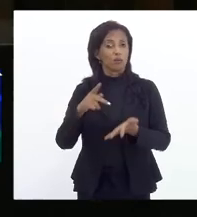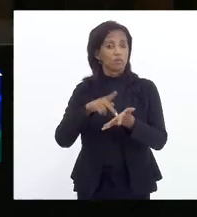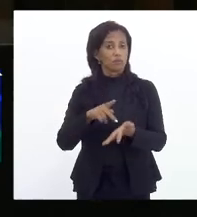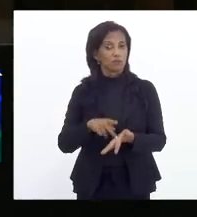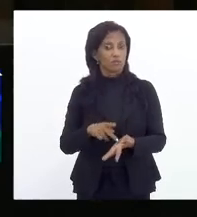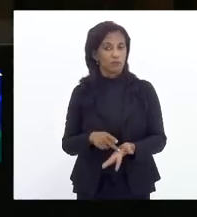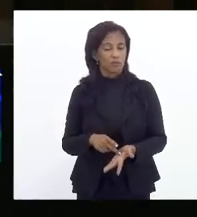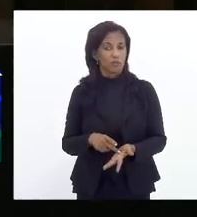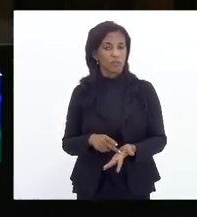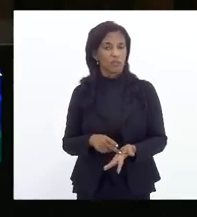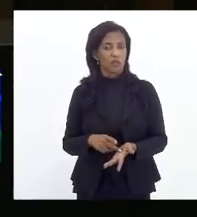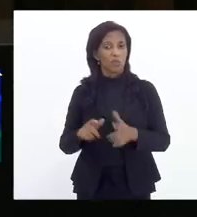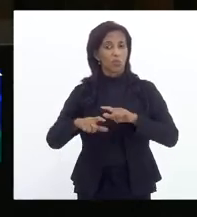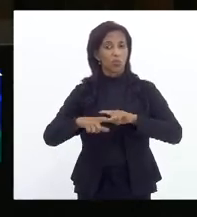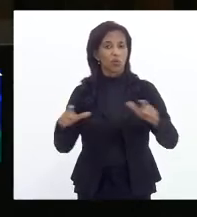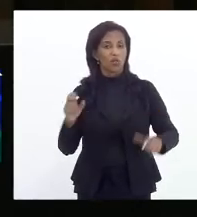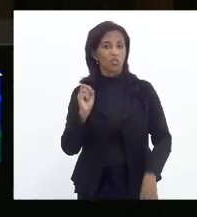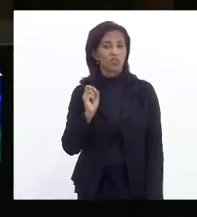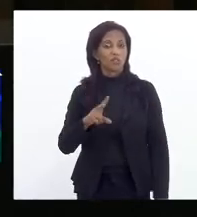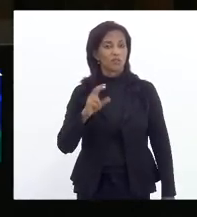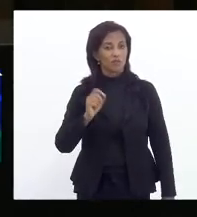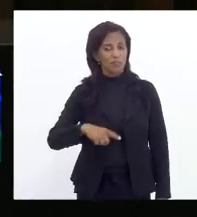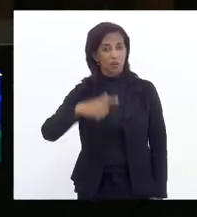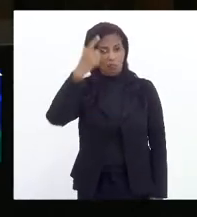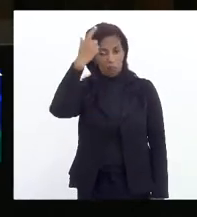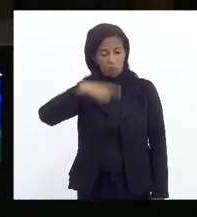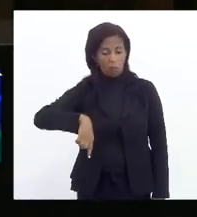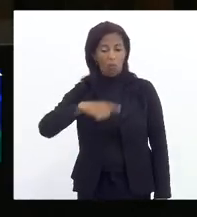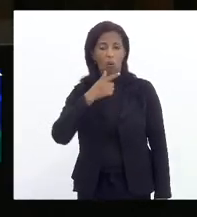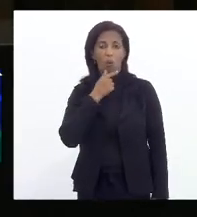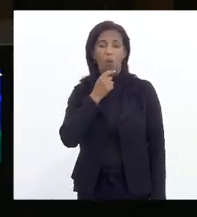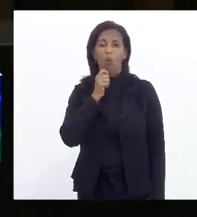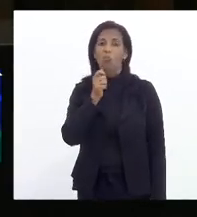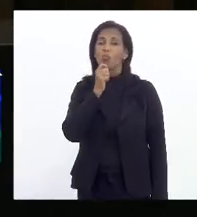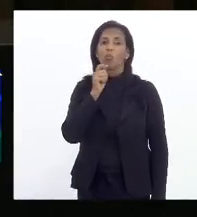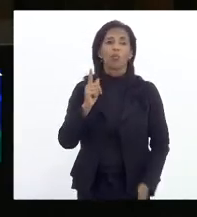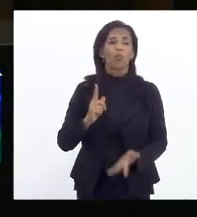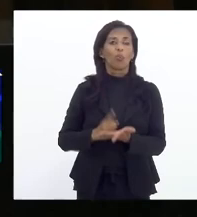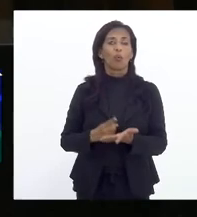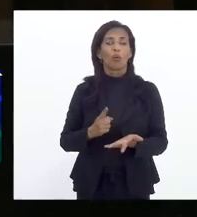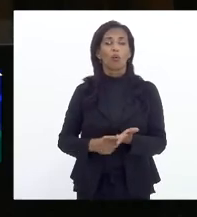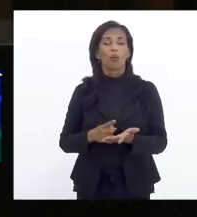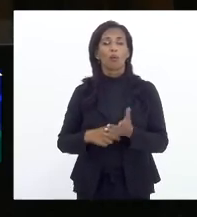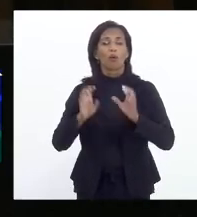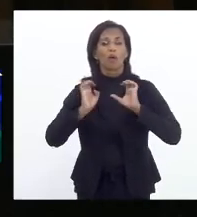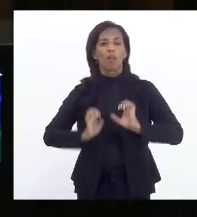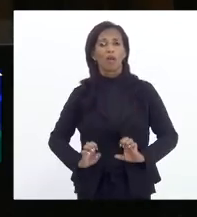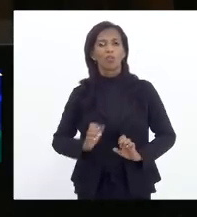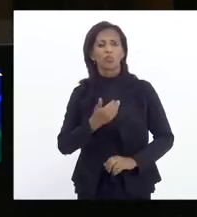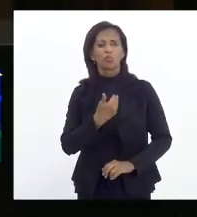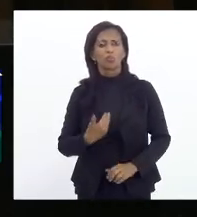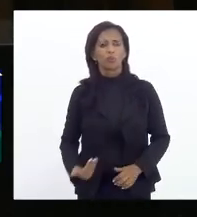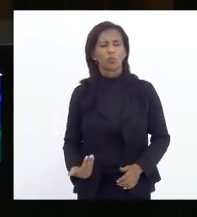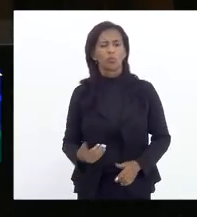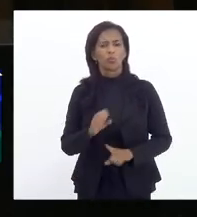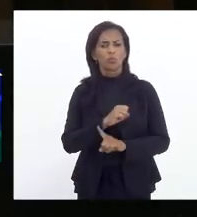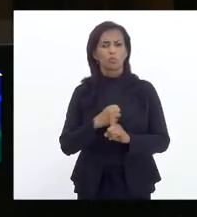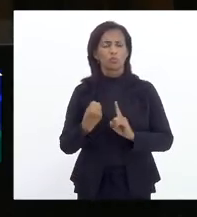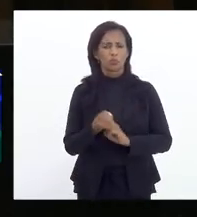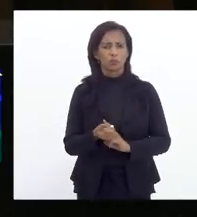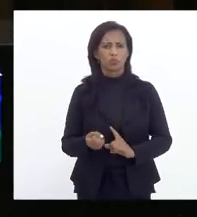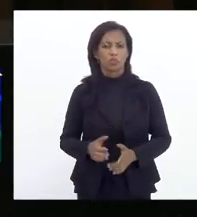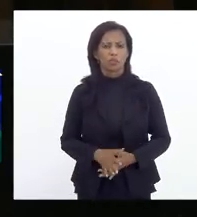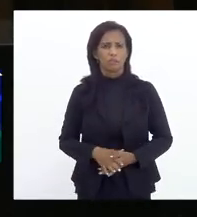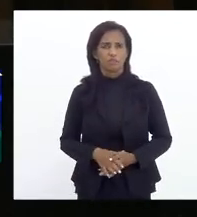o grande vírus são esses homens que não tem compromisso ético e público com a sociedade